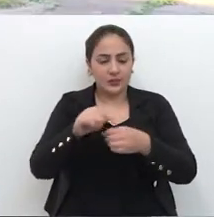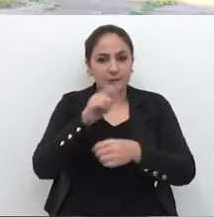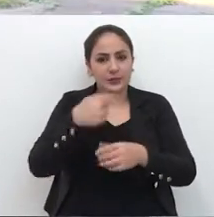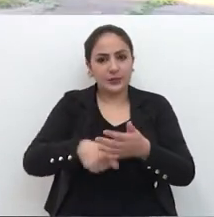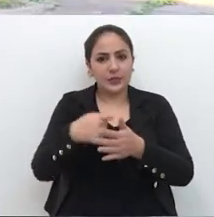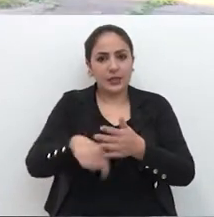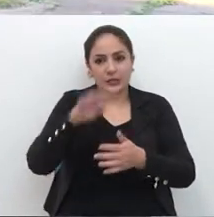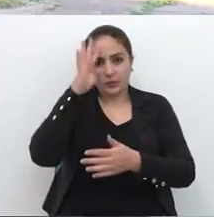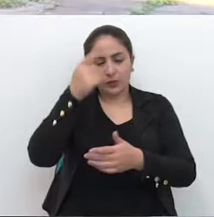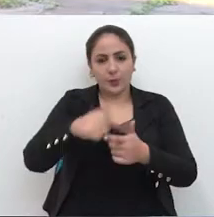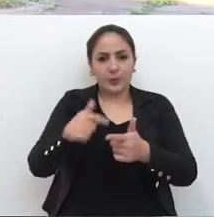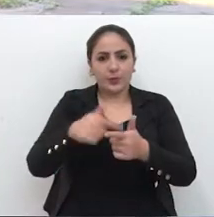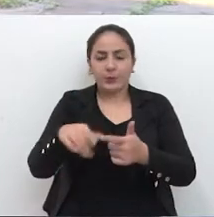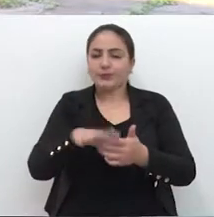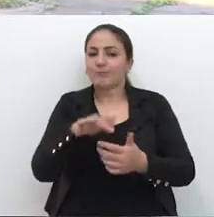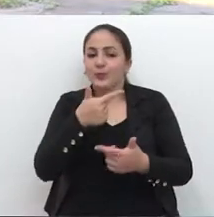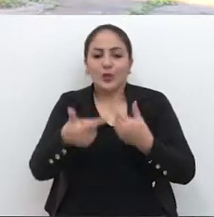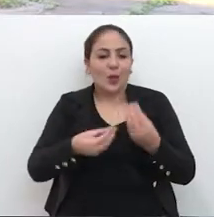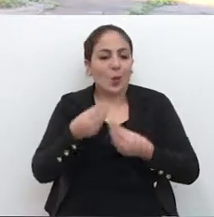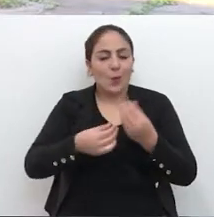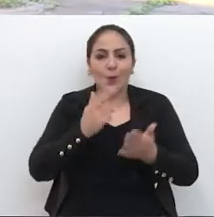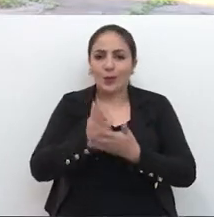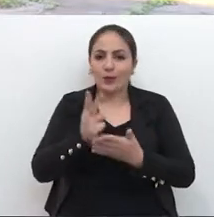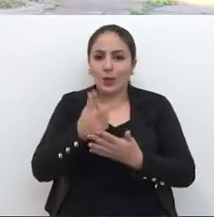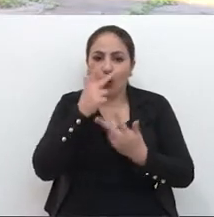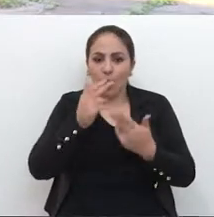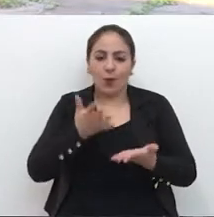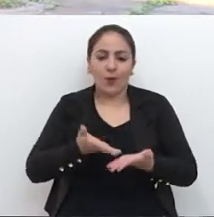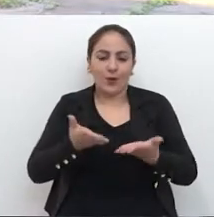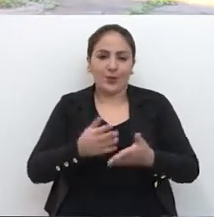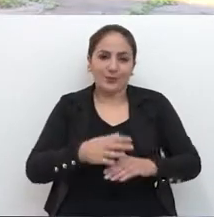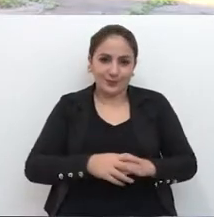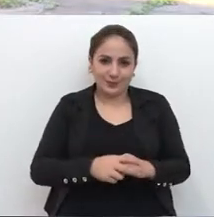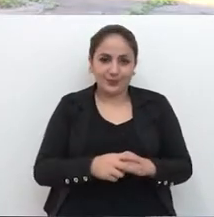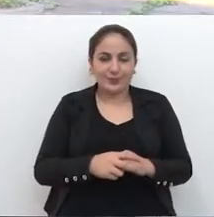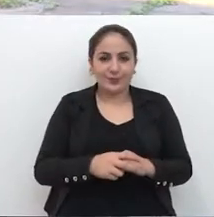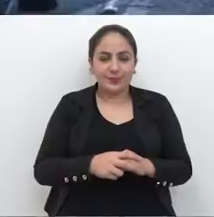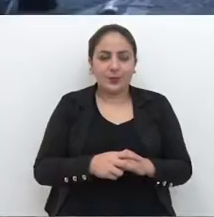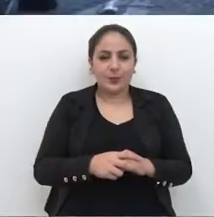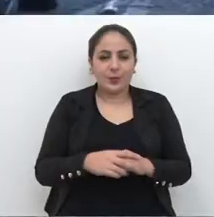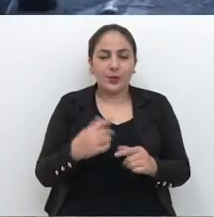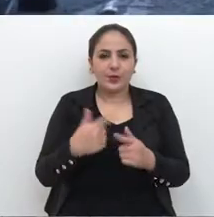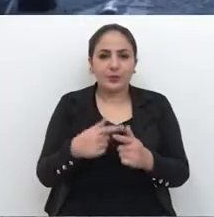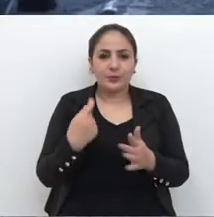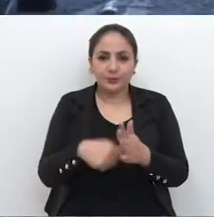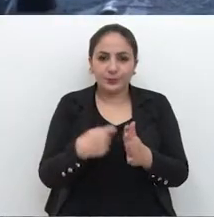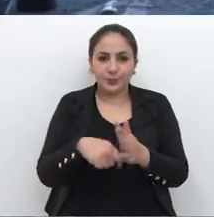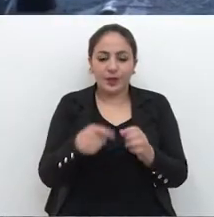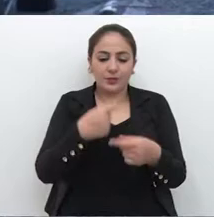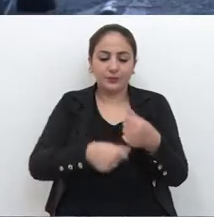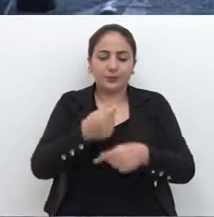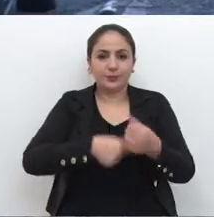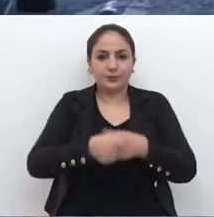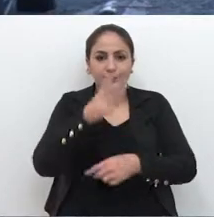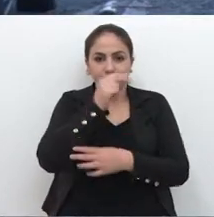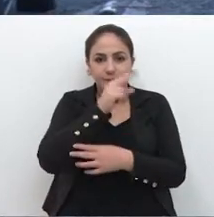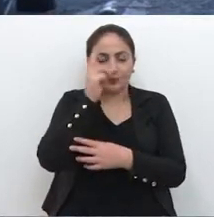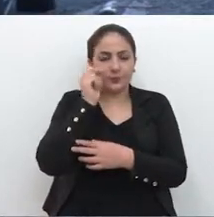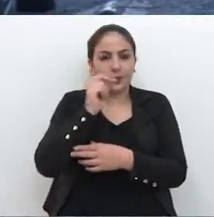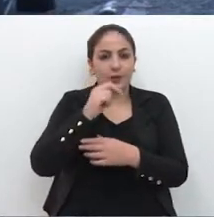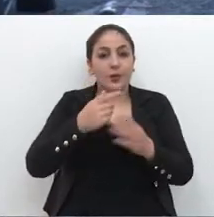cidade para tentar resolver o problema. Não tem como continuar da forma que está hoje. Diante do apelo, a